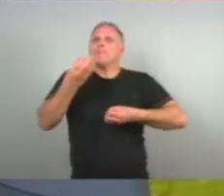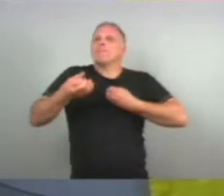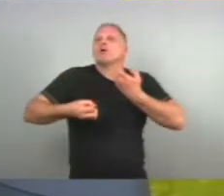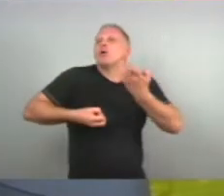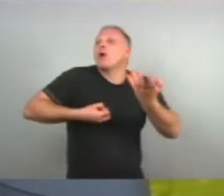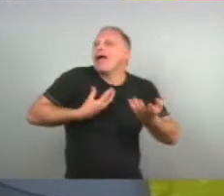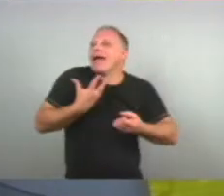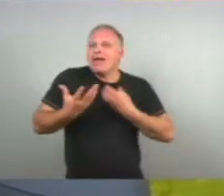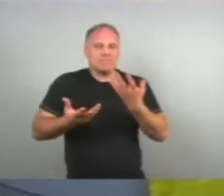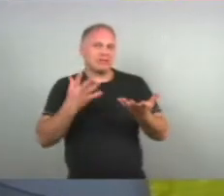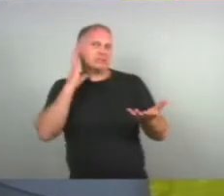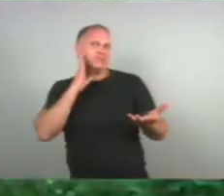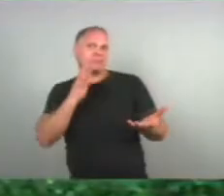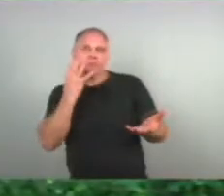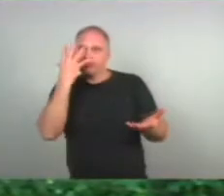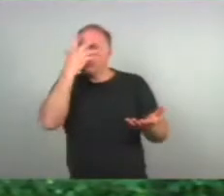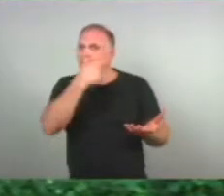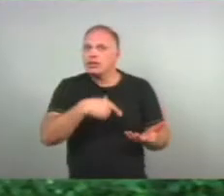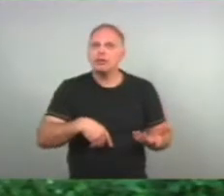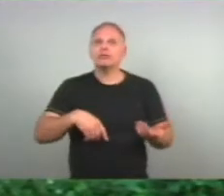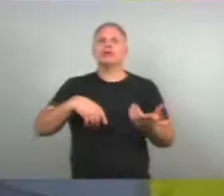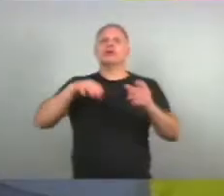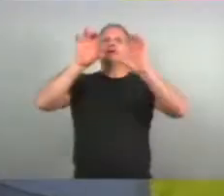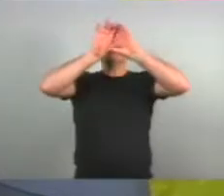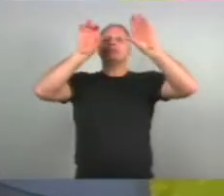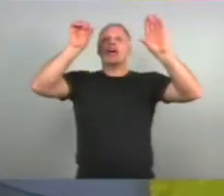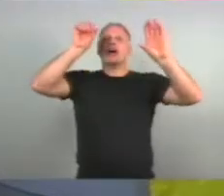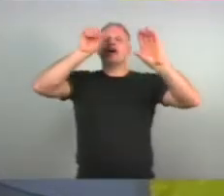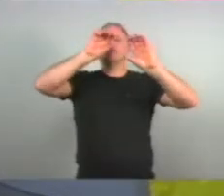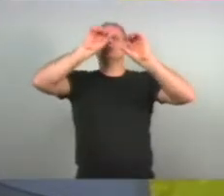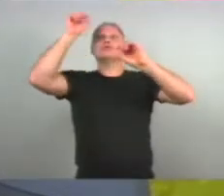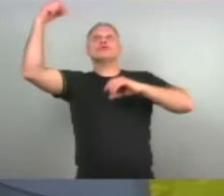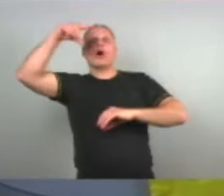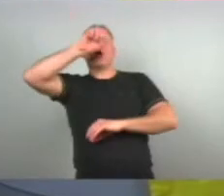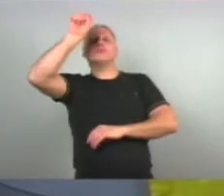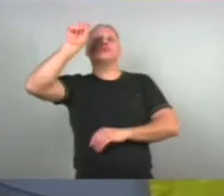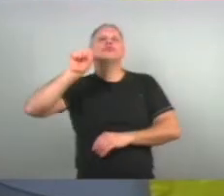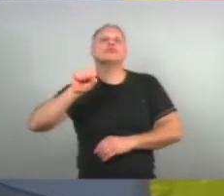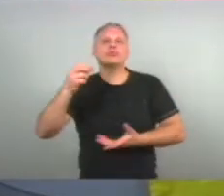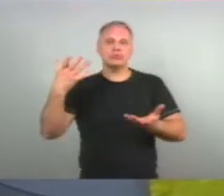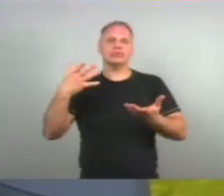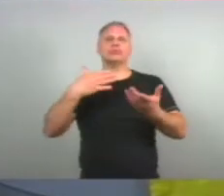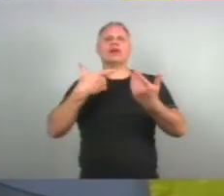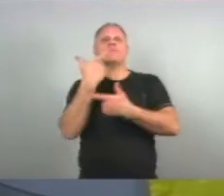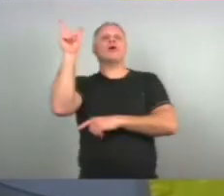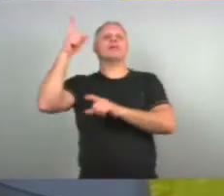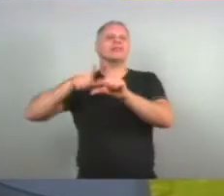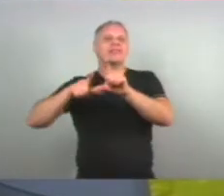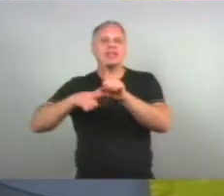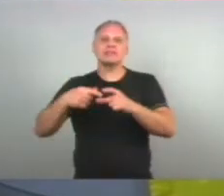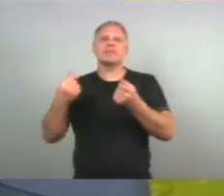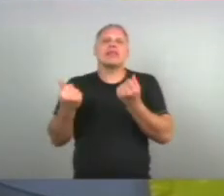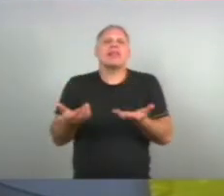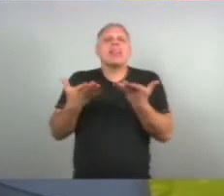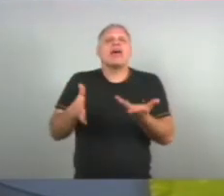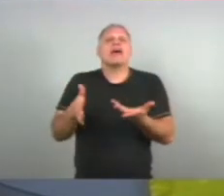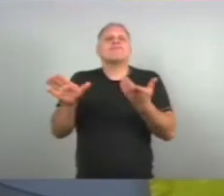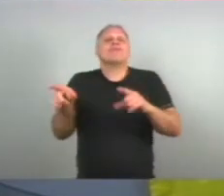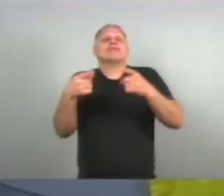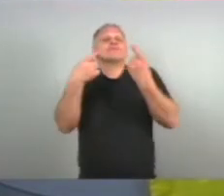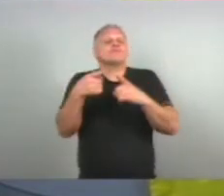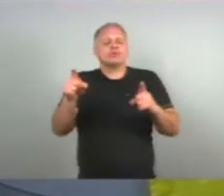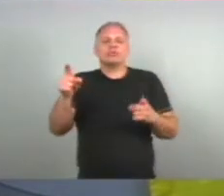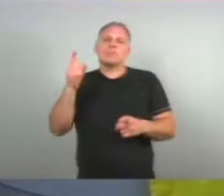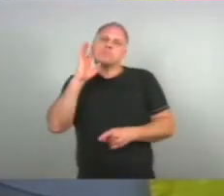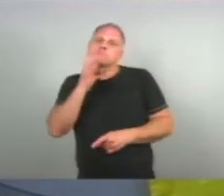céu Sol sul Eu sou do sul Outras letras De música Que trazem O tradicionalismo De uma forma leve Ampla E